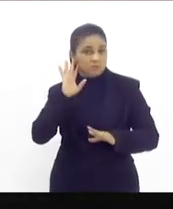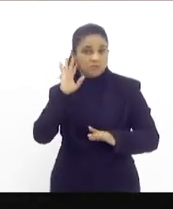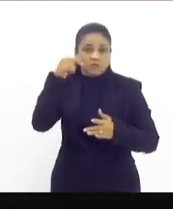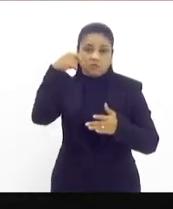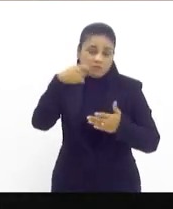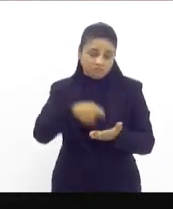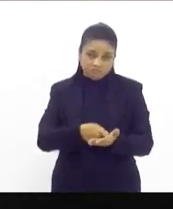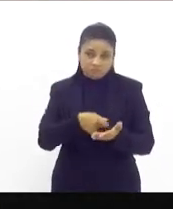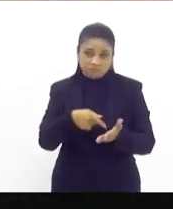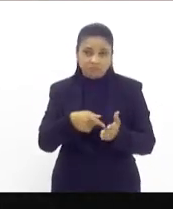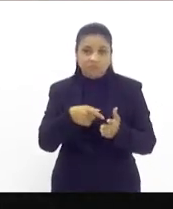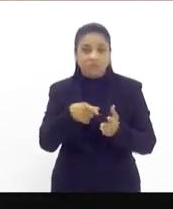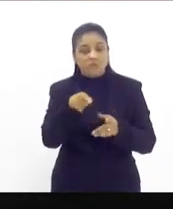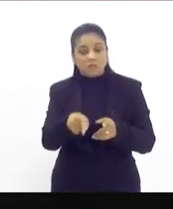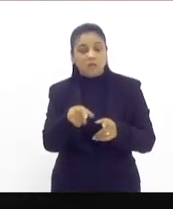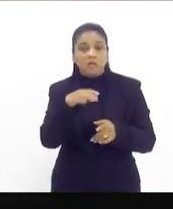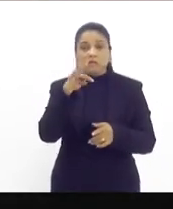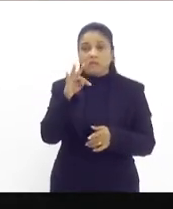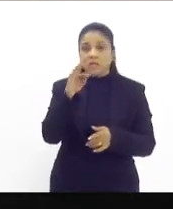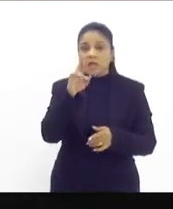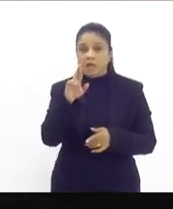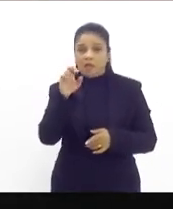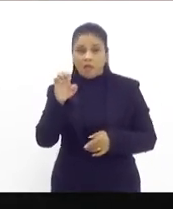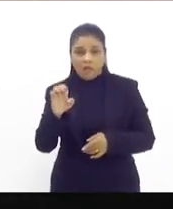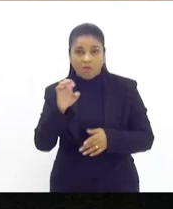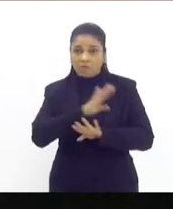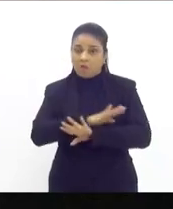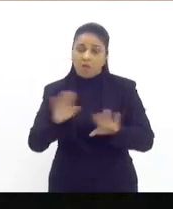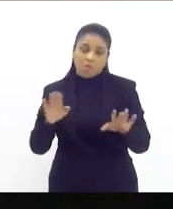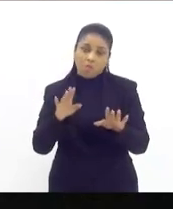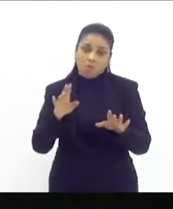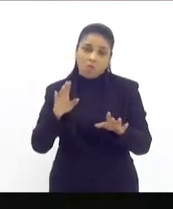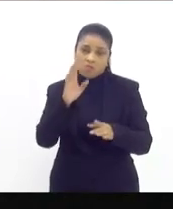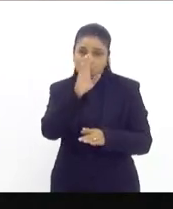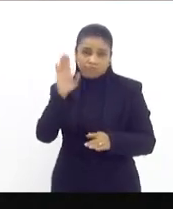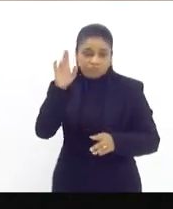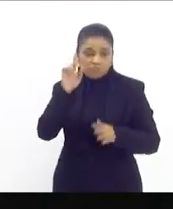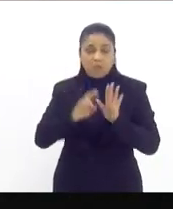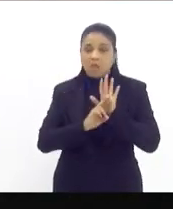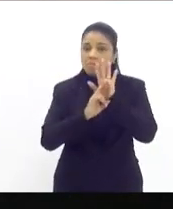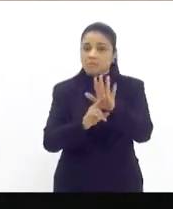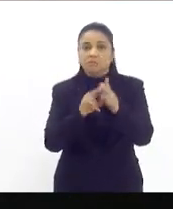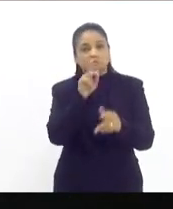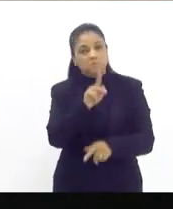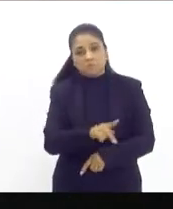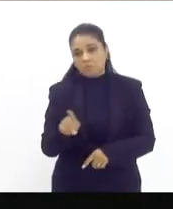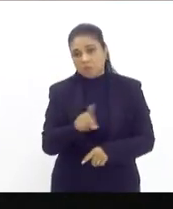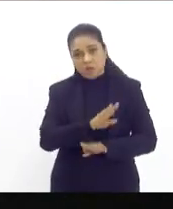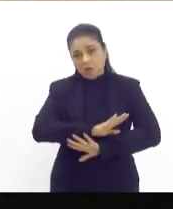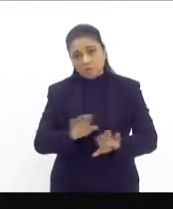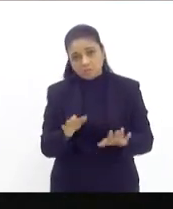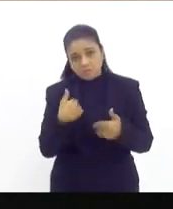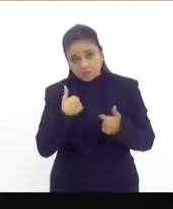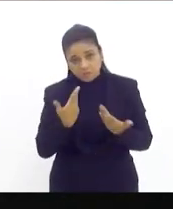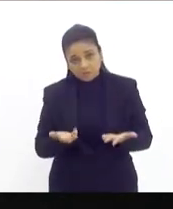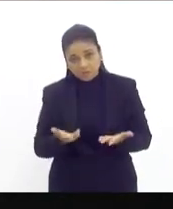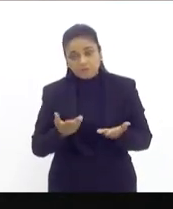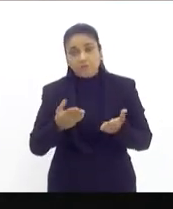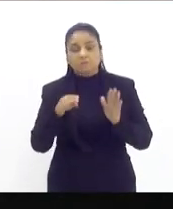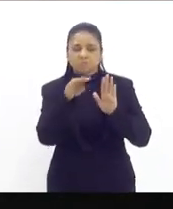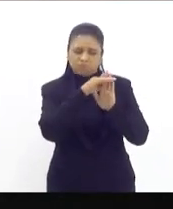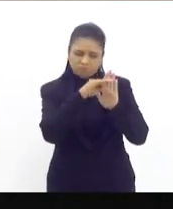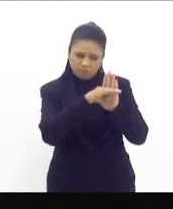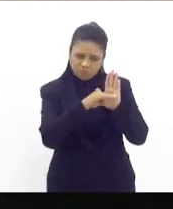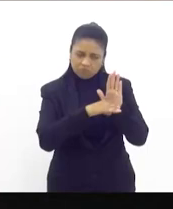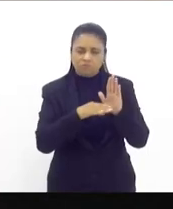decisões tiverem que ser referendadas pelo TRE, acabou o mandato popular. Acabou a representação popular. Então aqui o meu aplauso às ponderações feitas pela